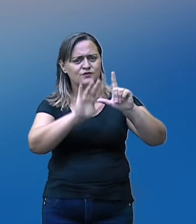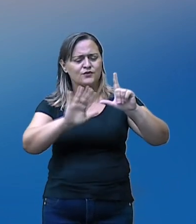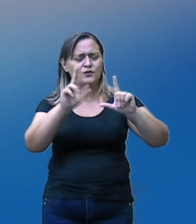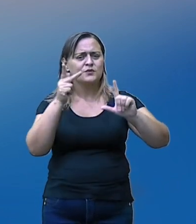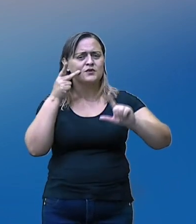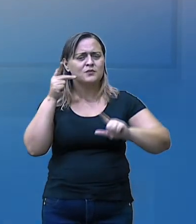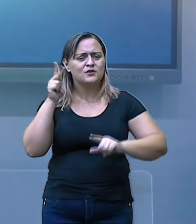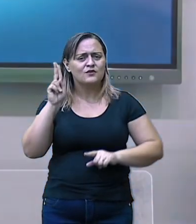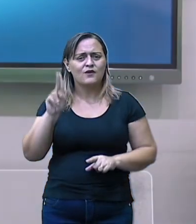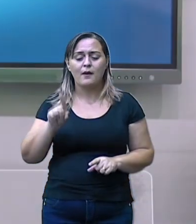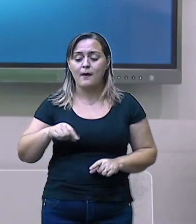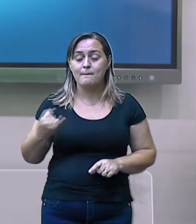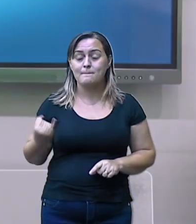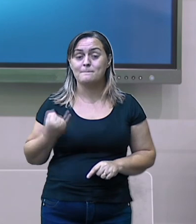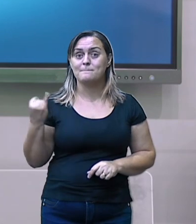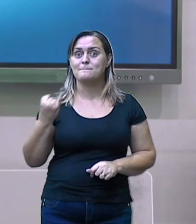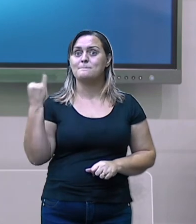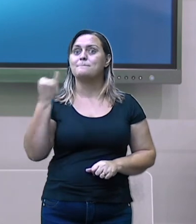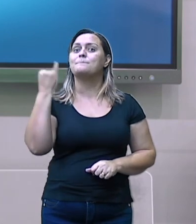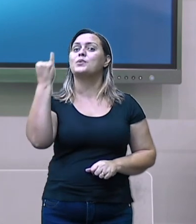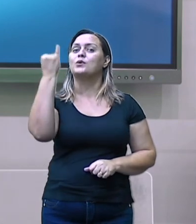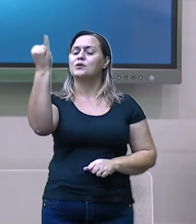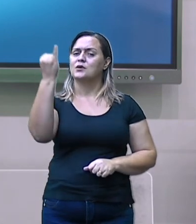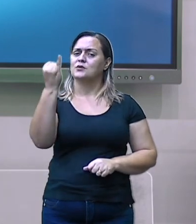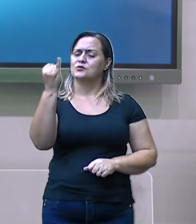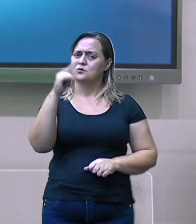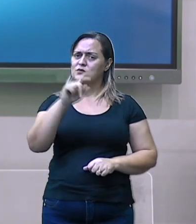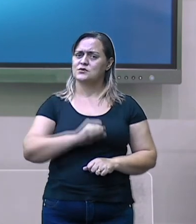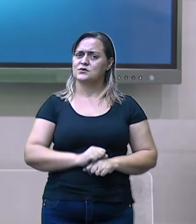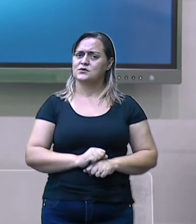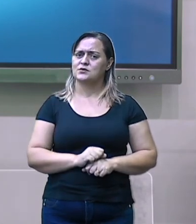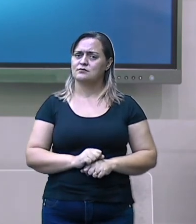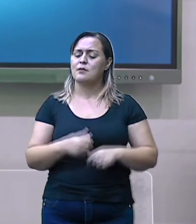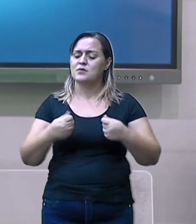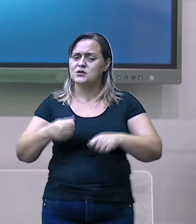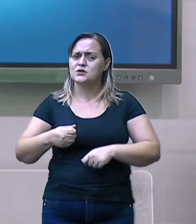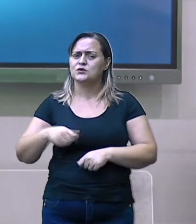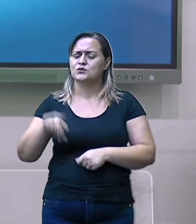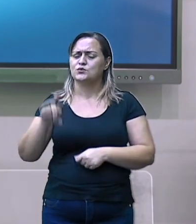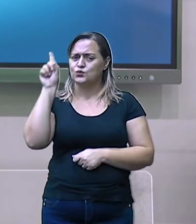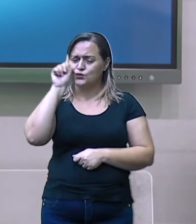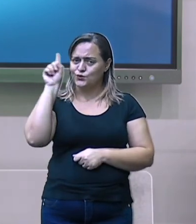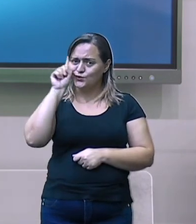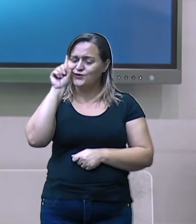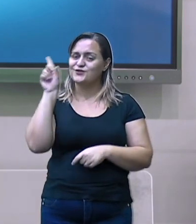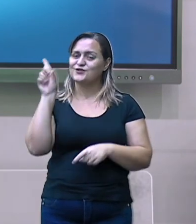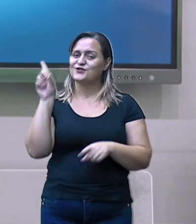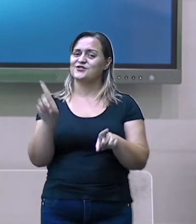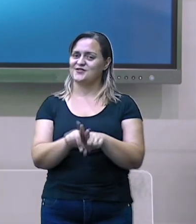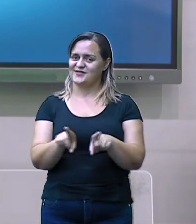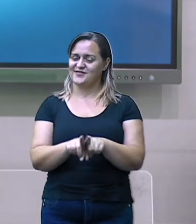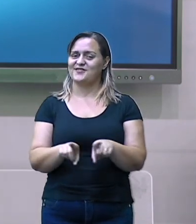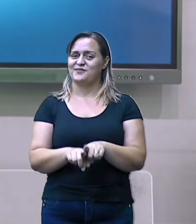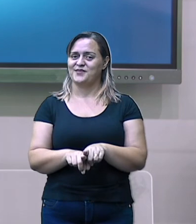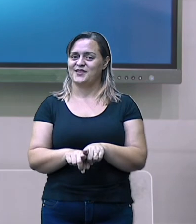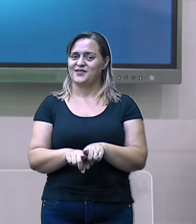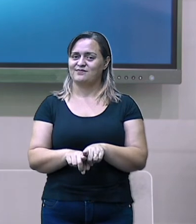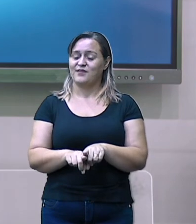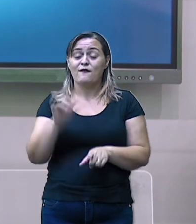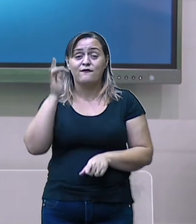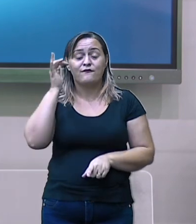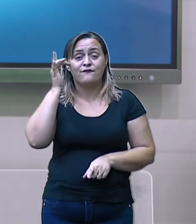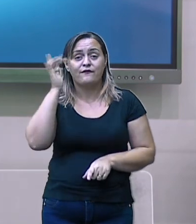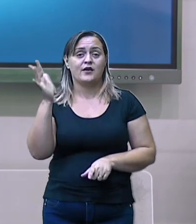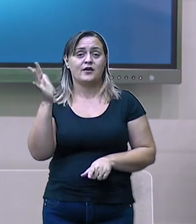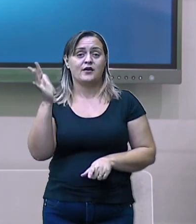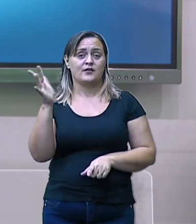importante e que ela aconteça todos os dias. Muito fácil. Aponte a câmera